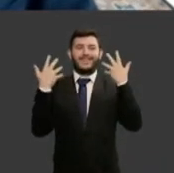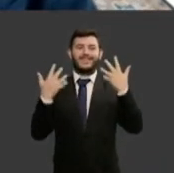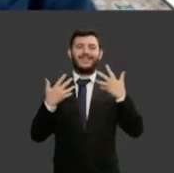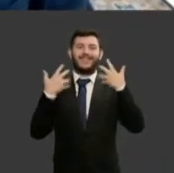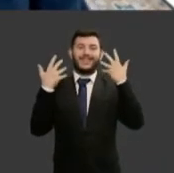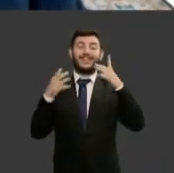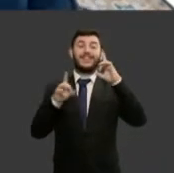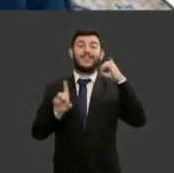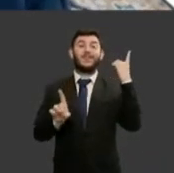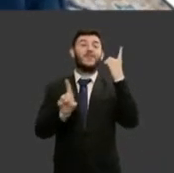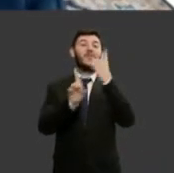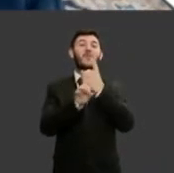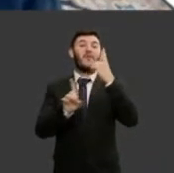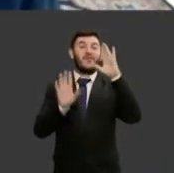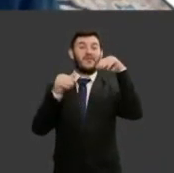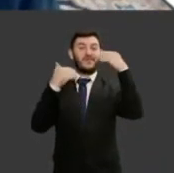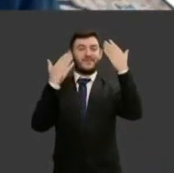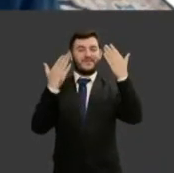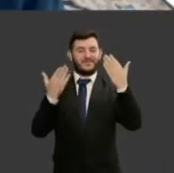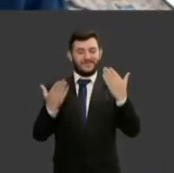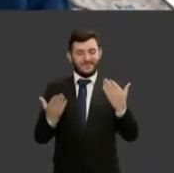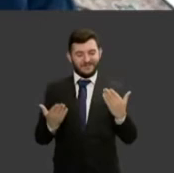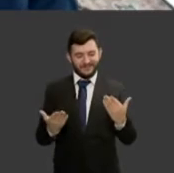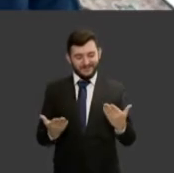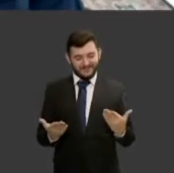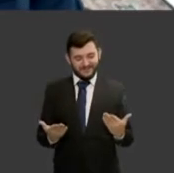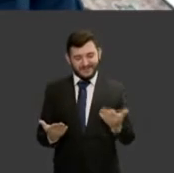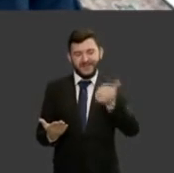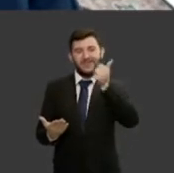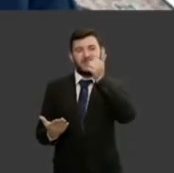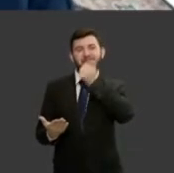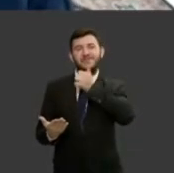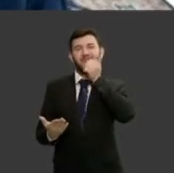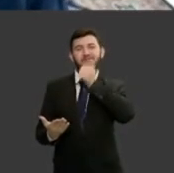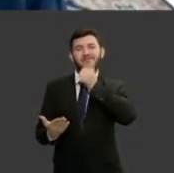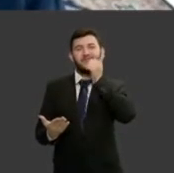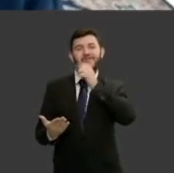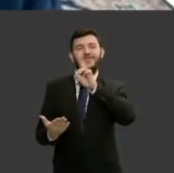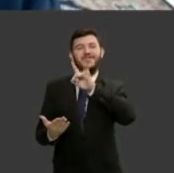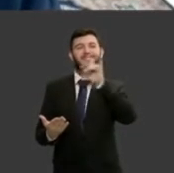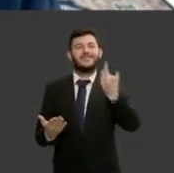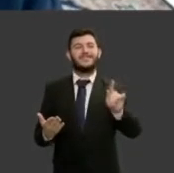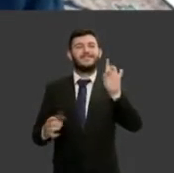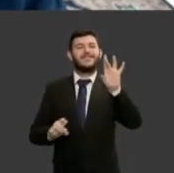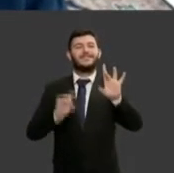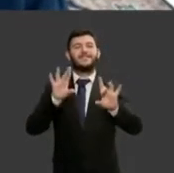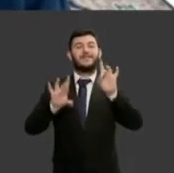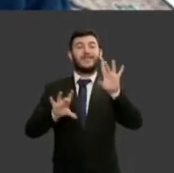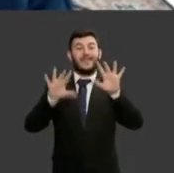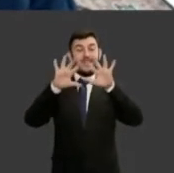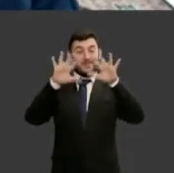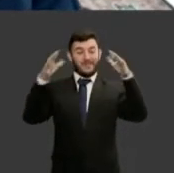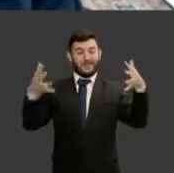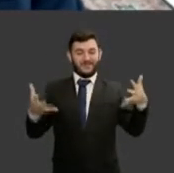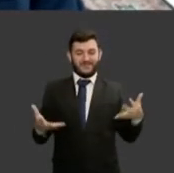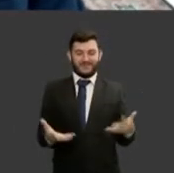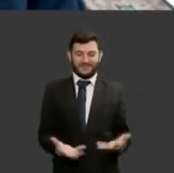ao Dia Internacional da Mulher. O poder é delas,